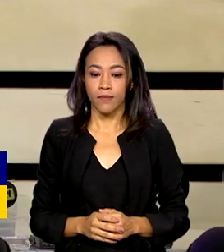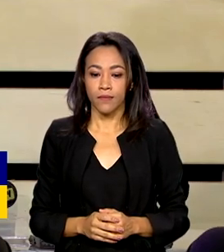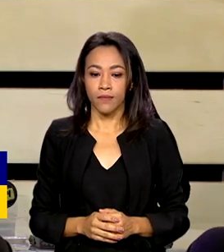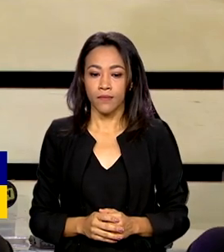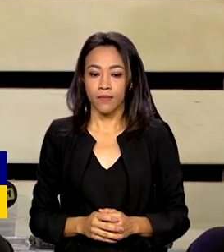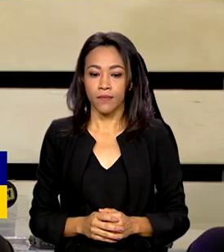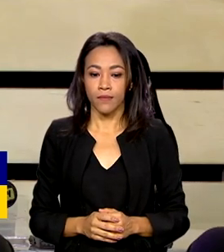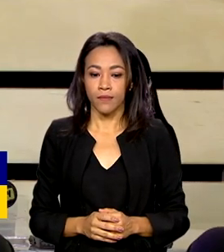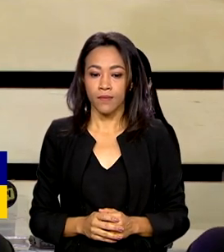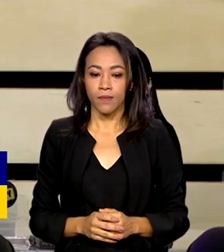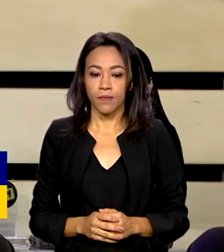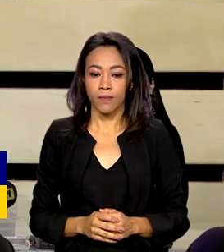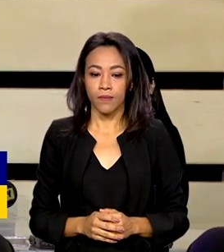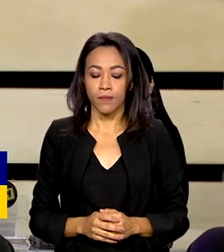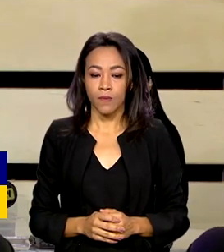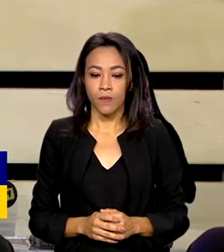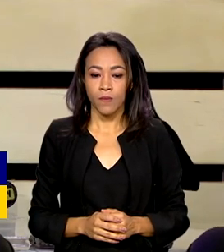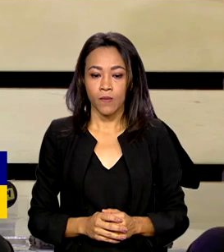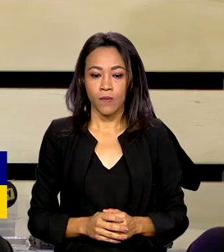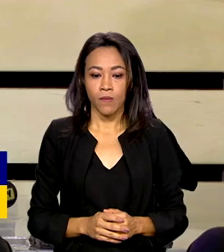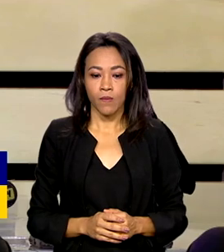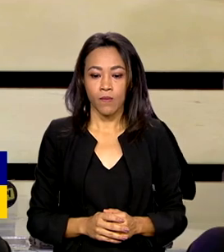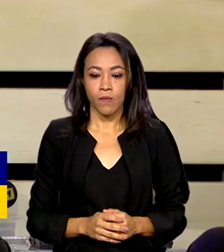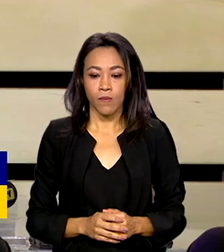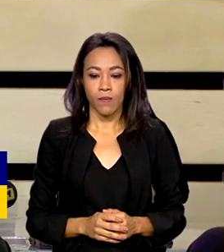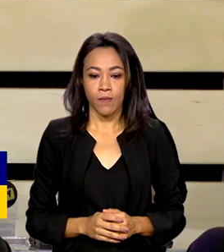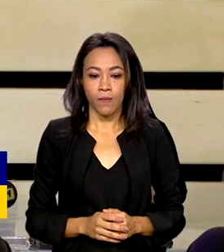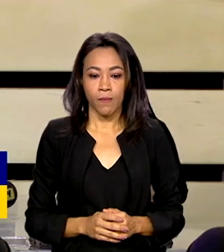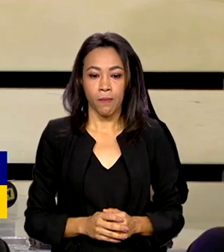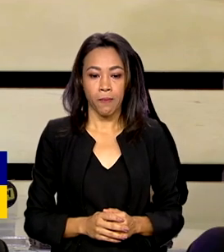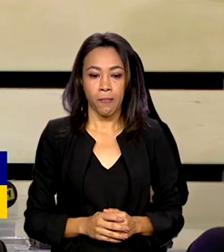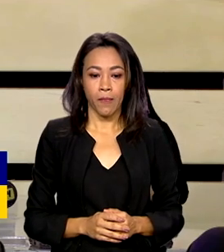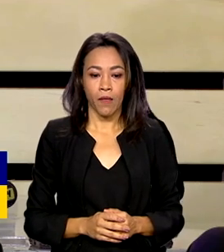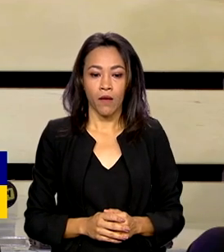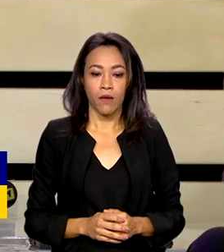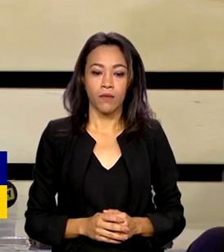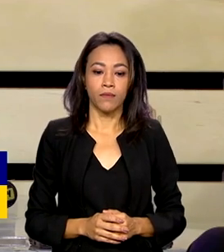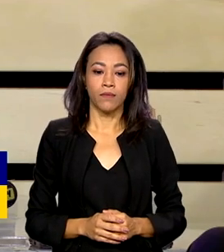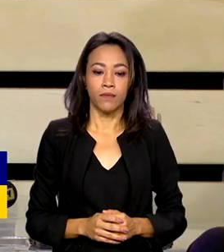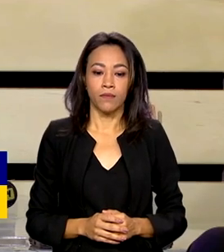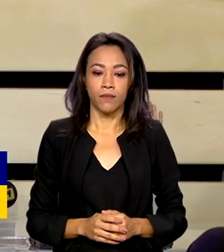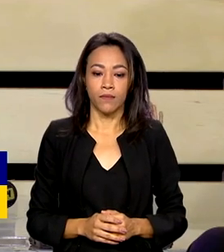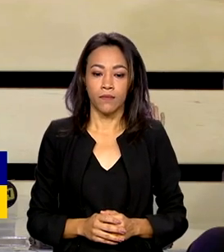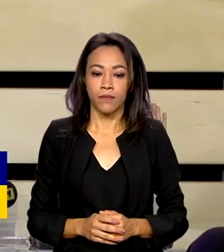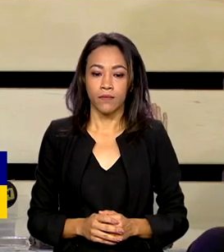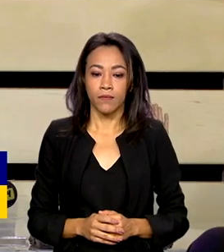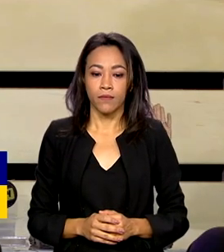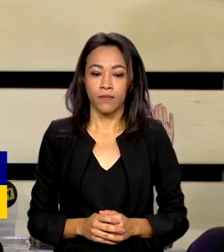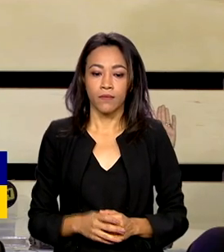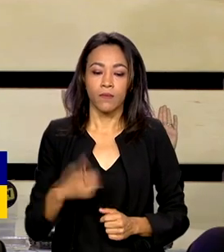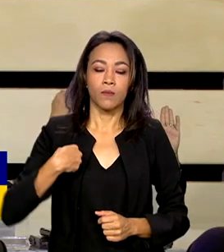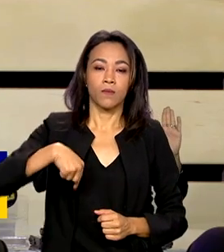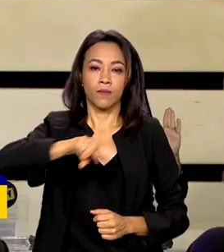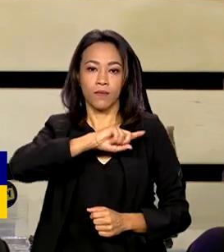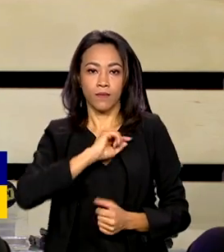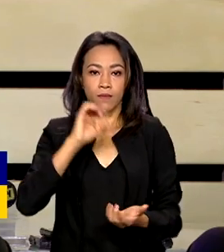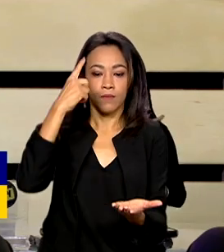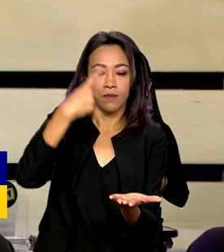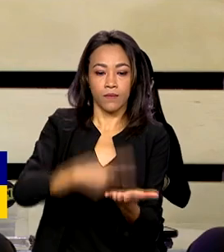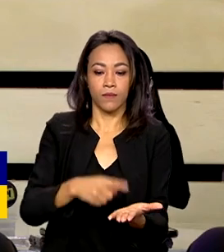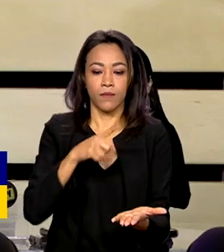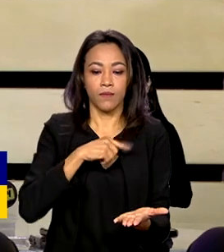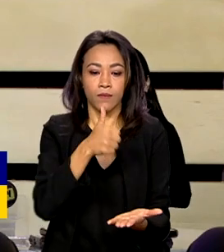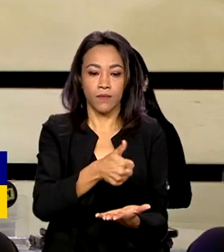campo. Temos a maior carteira verde dentre as instituições financeiras no mundo. Nossa carteira tem